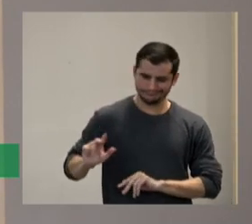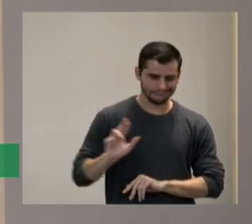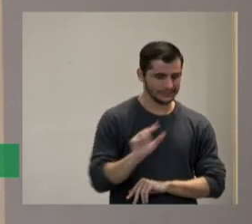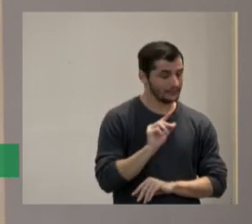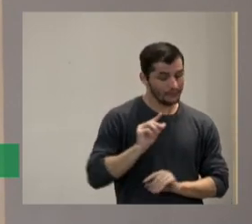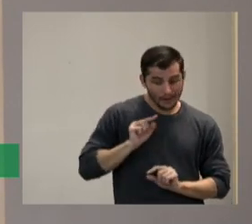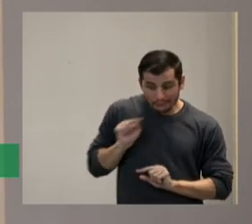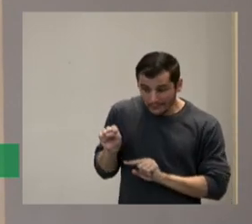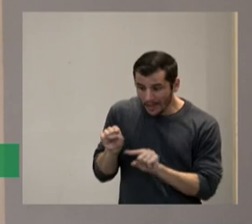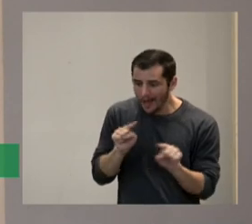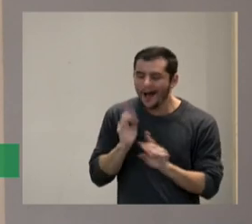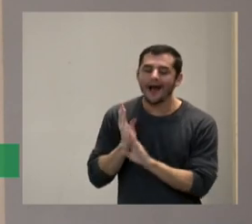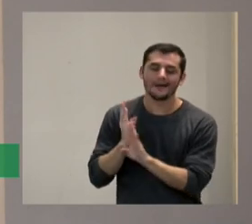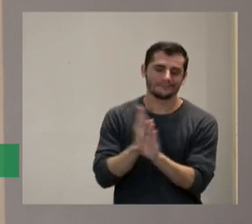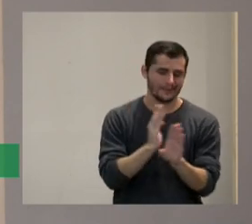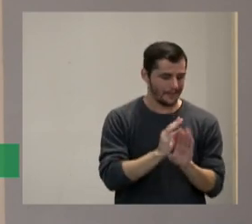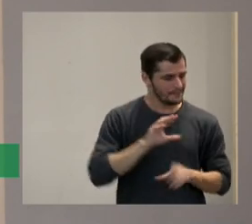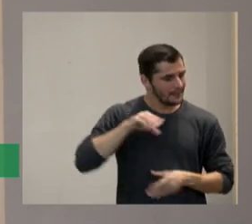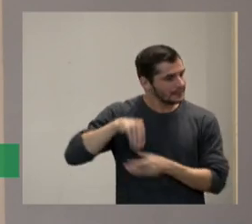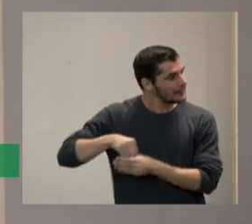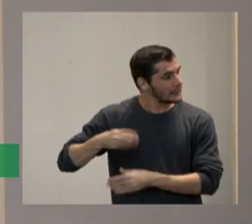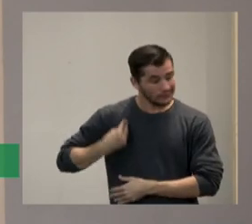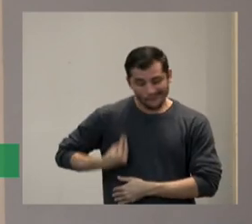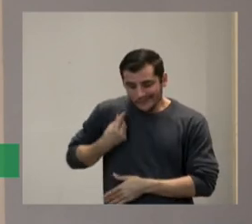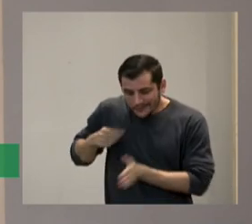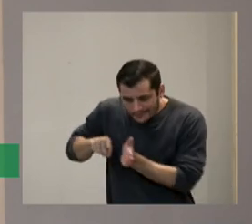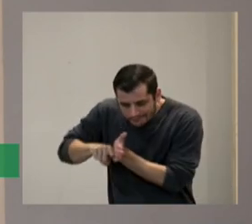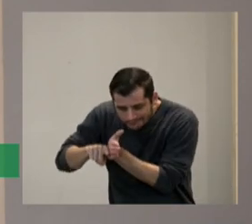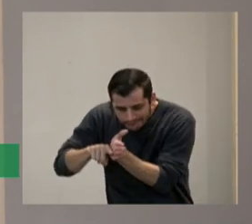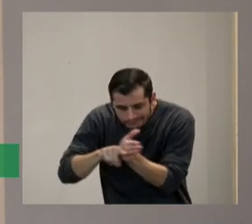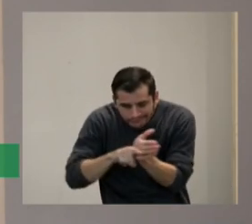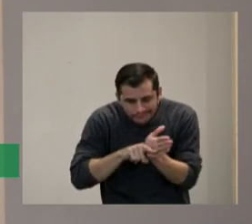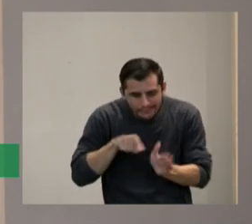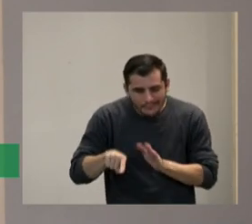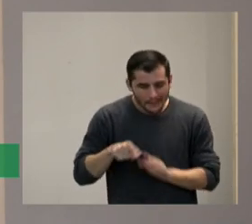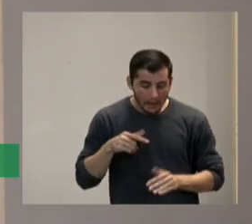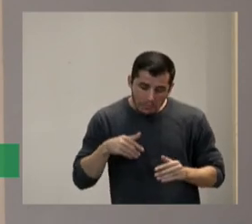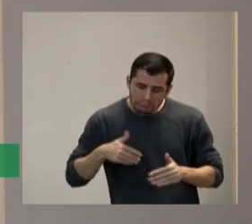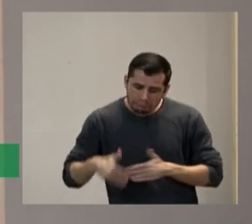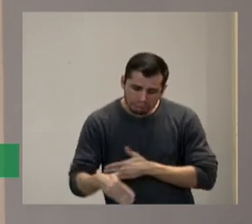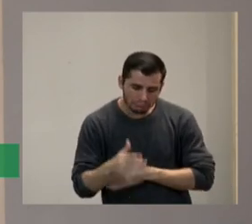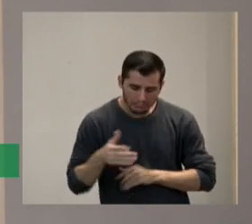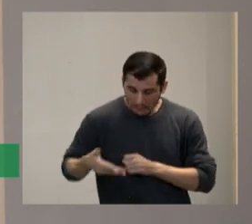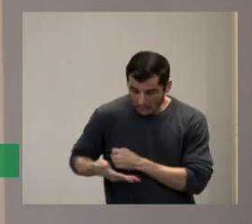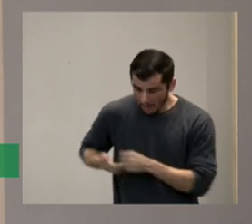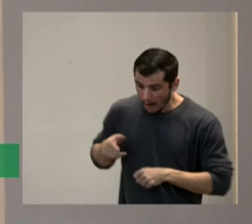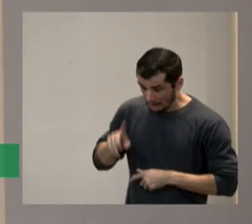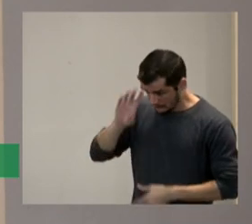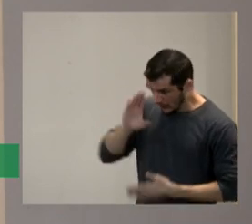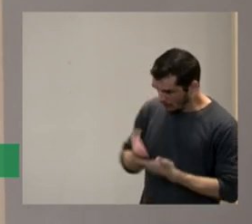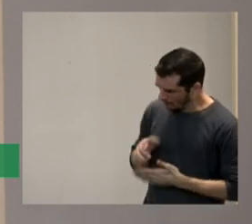de uma pesquisa a partir de alguma fonte que seja fiável